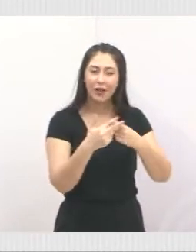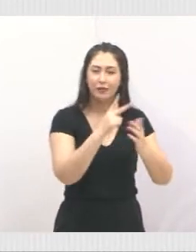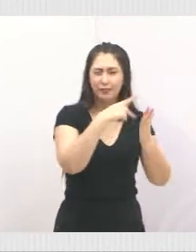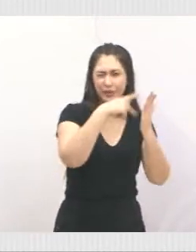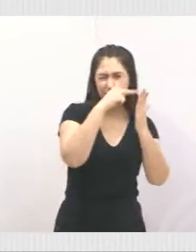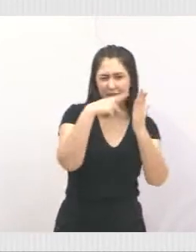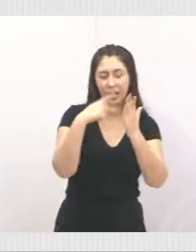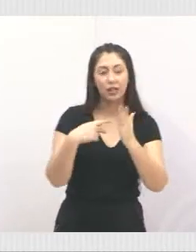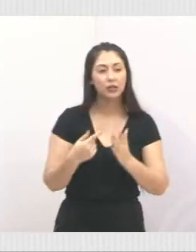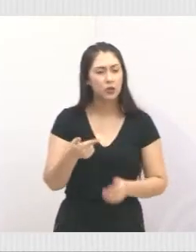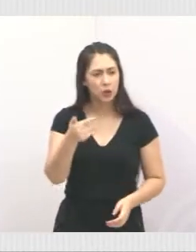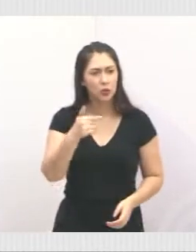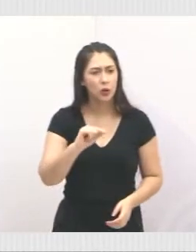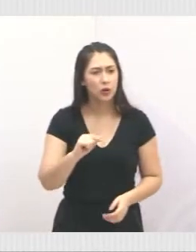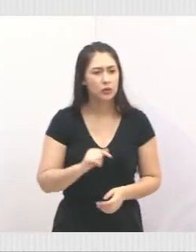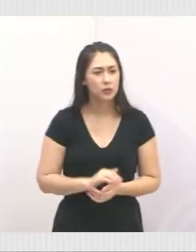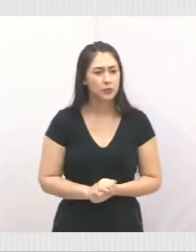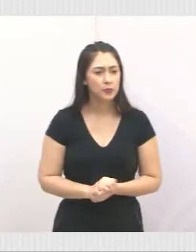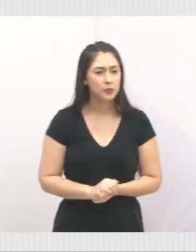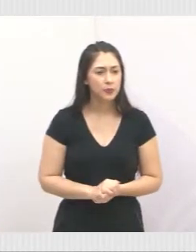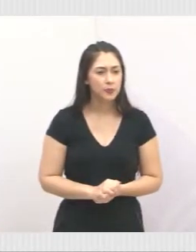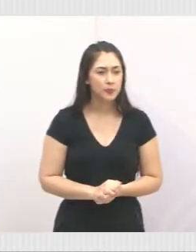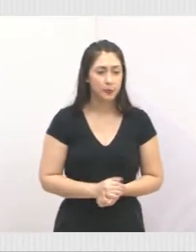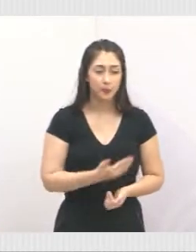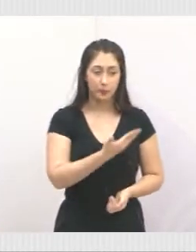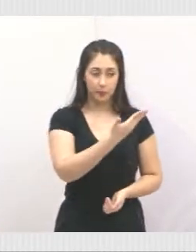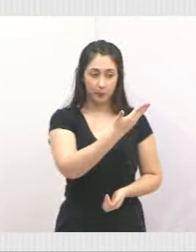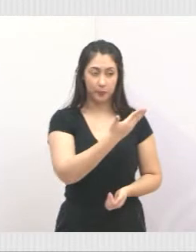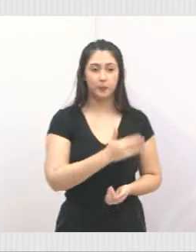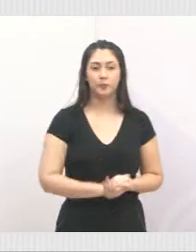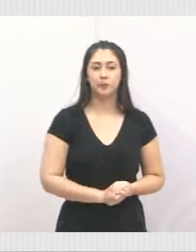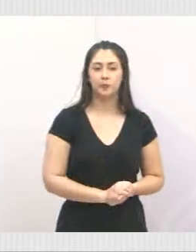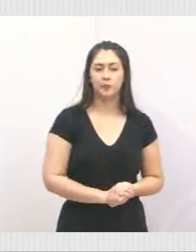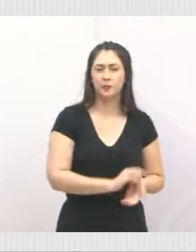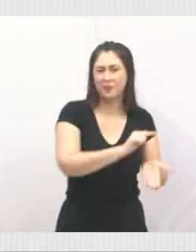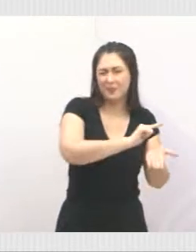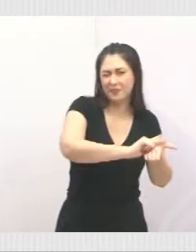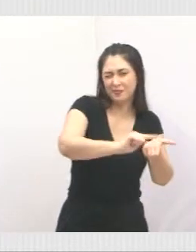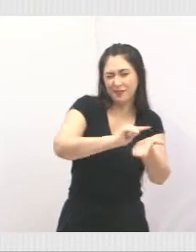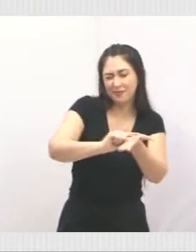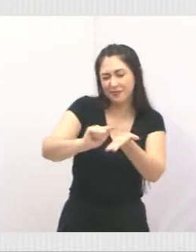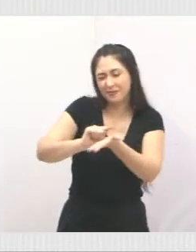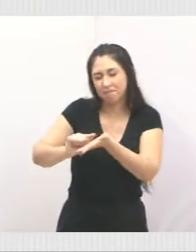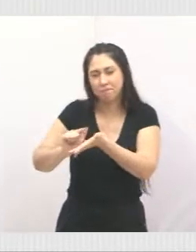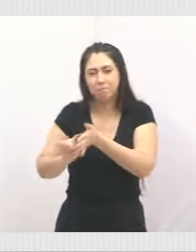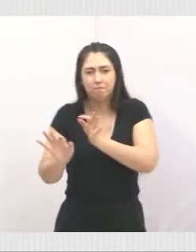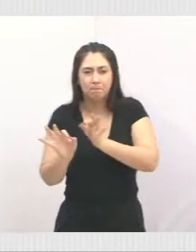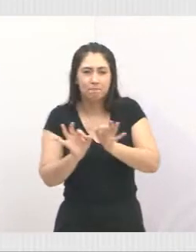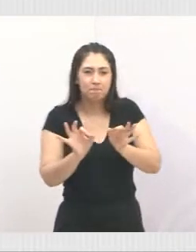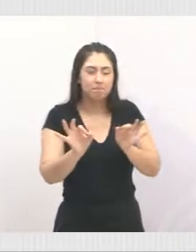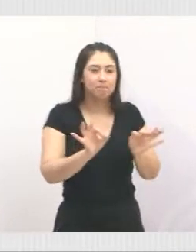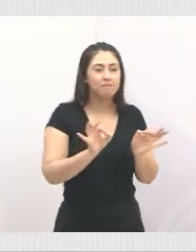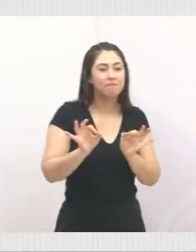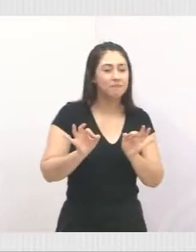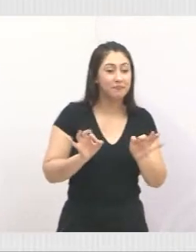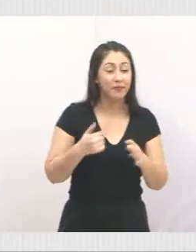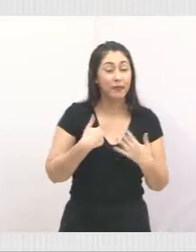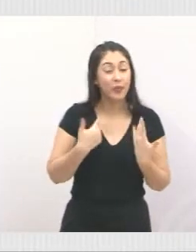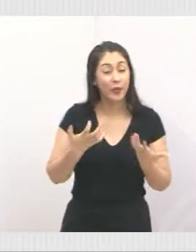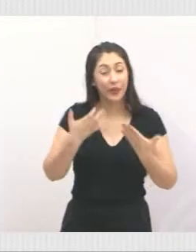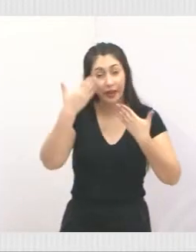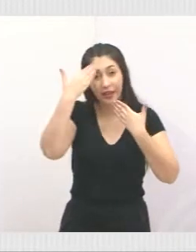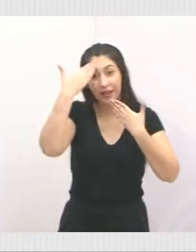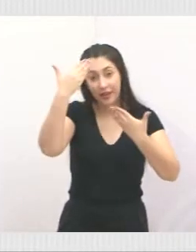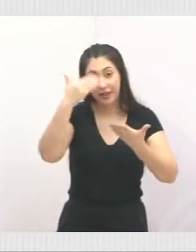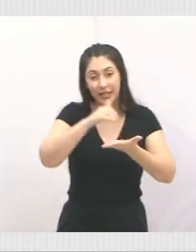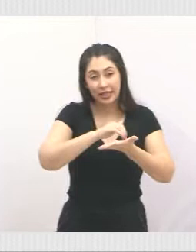mais uma foto, não tem? Aí, ó, eles estão fazendo total limpeza daquela praça. Então, quero agradecer ao